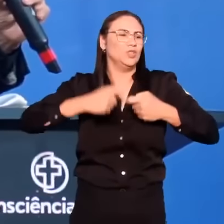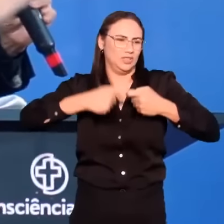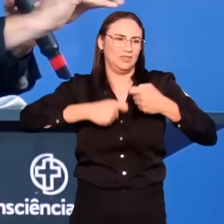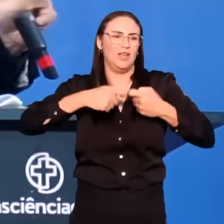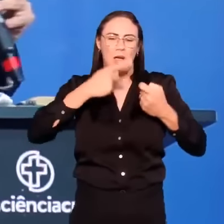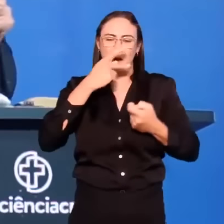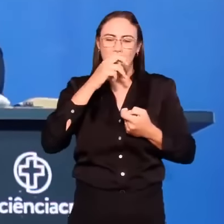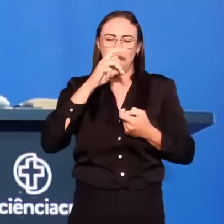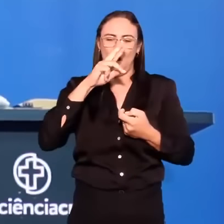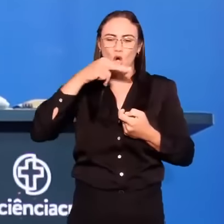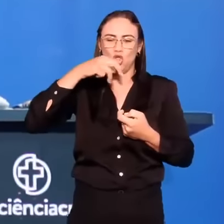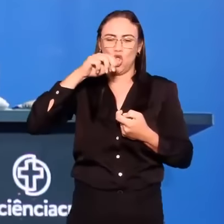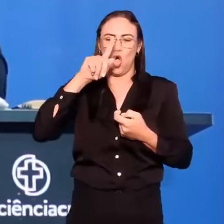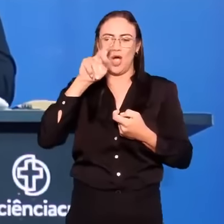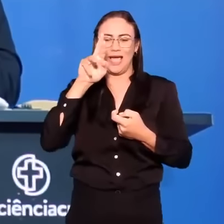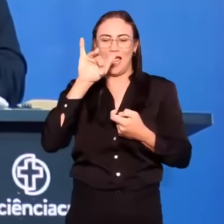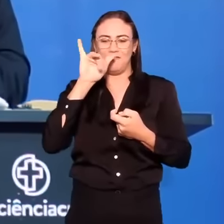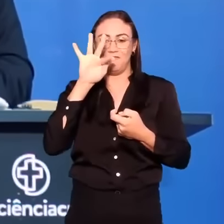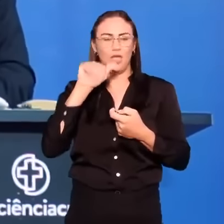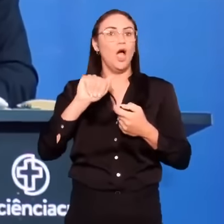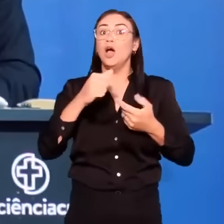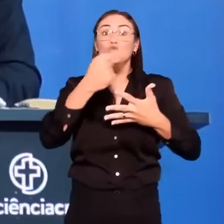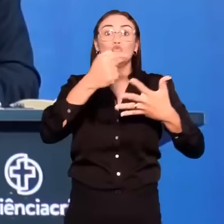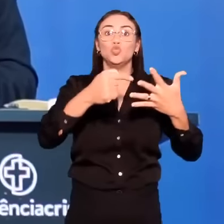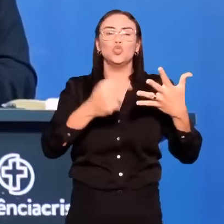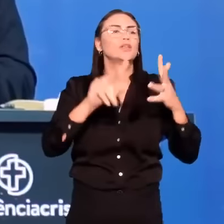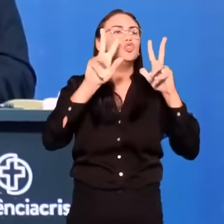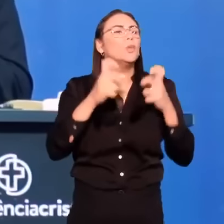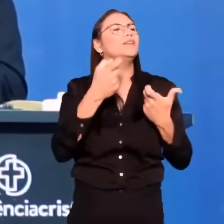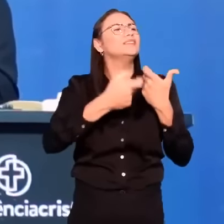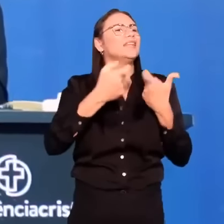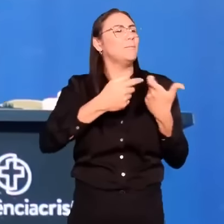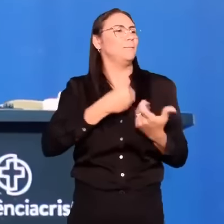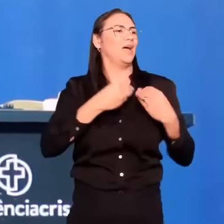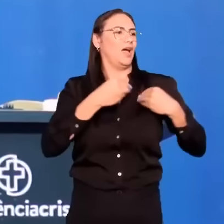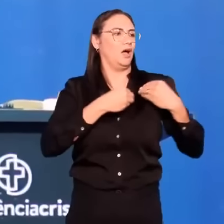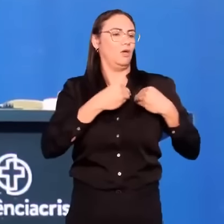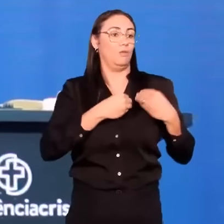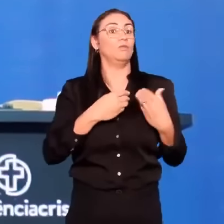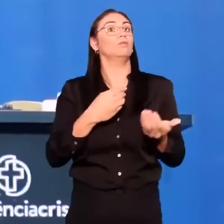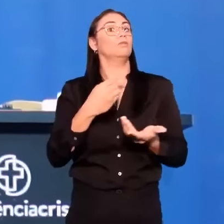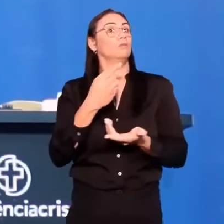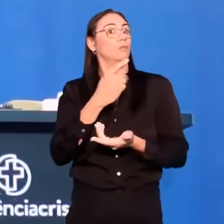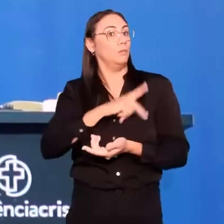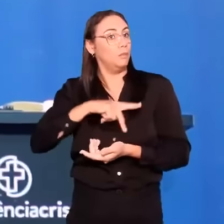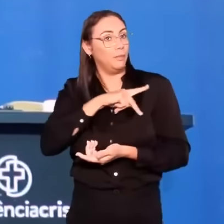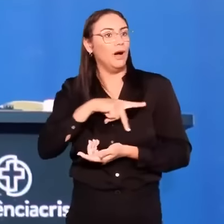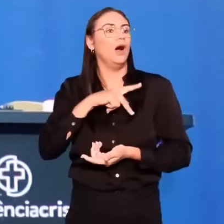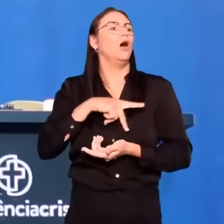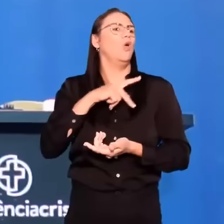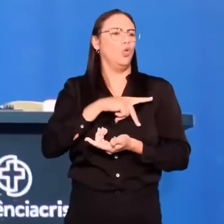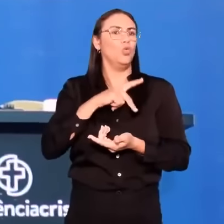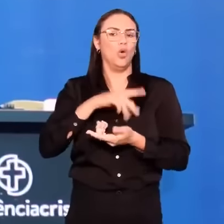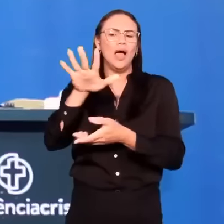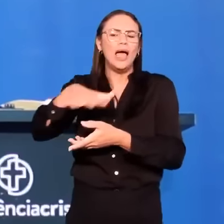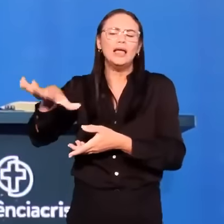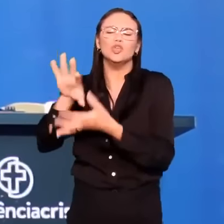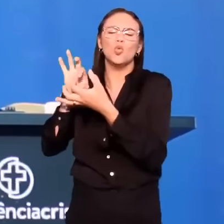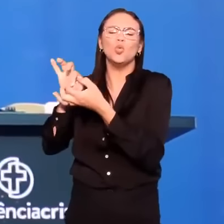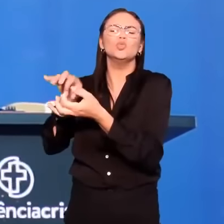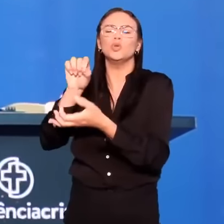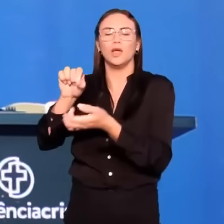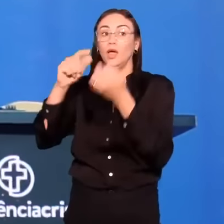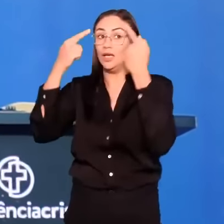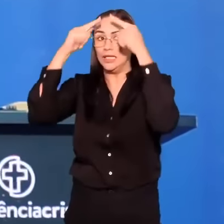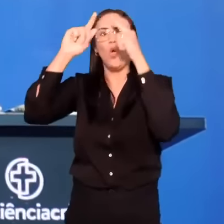de pecado. De ordem sexual. Paulo está escrevendo para um contexto greco romano. Havia